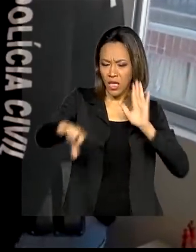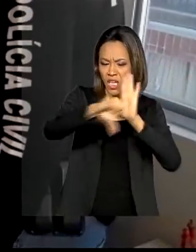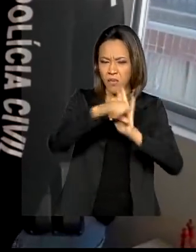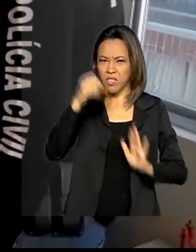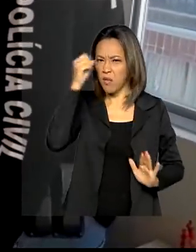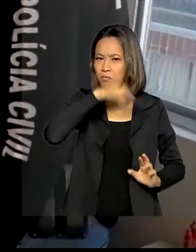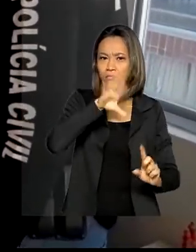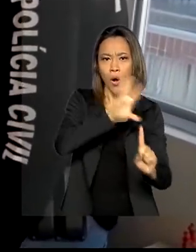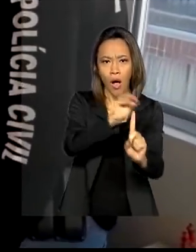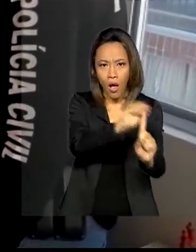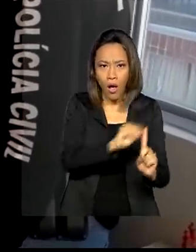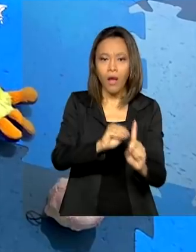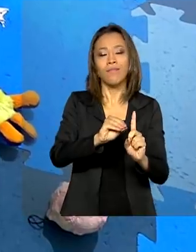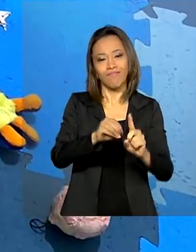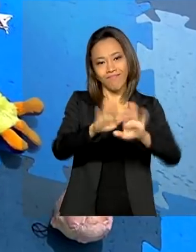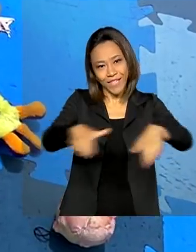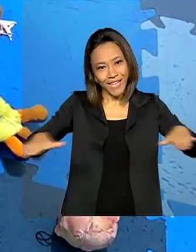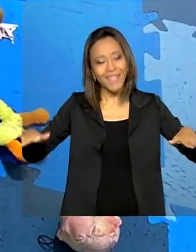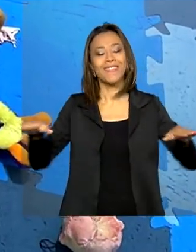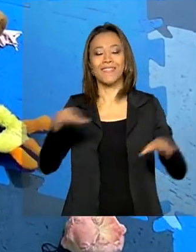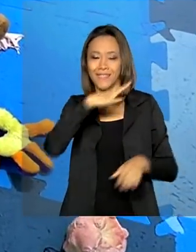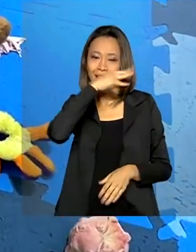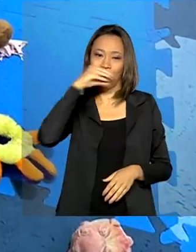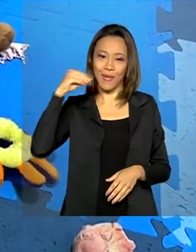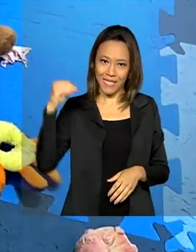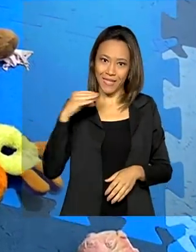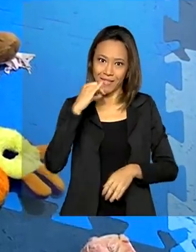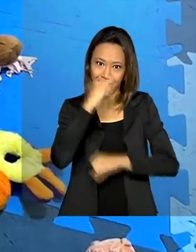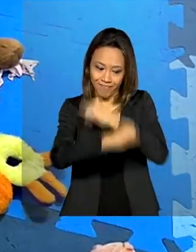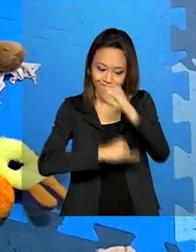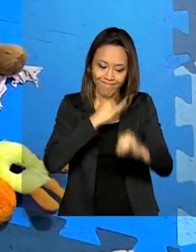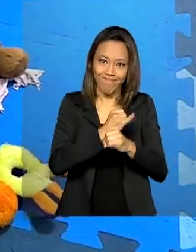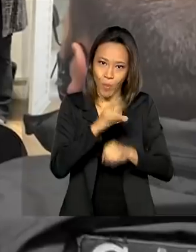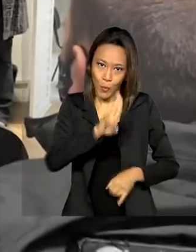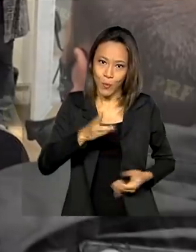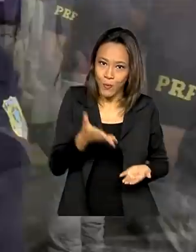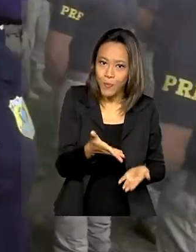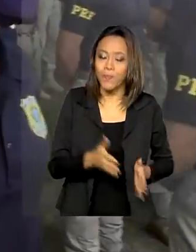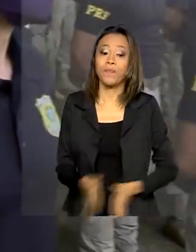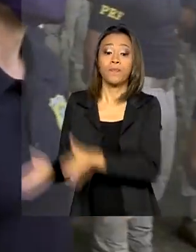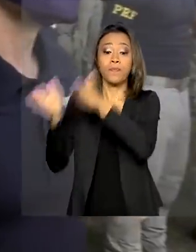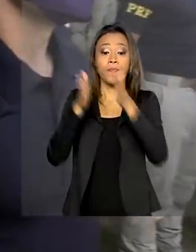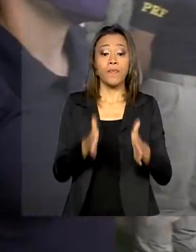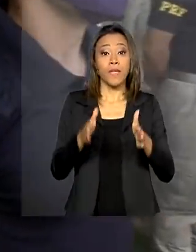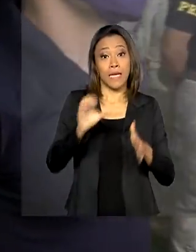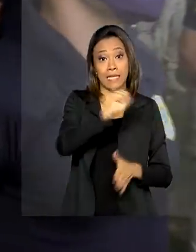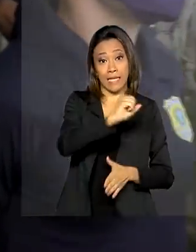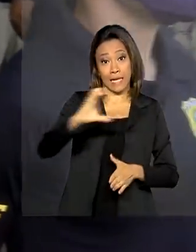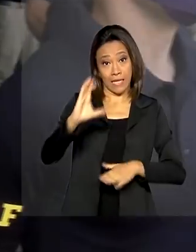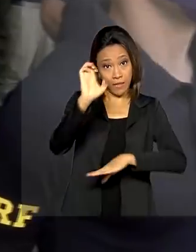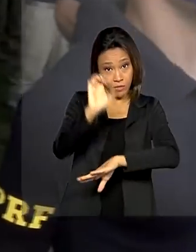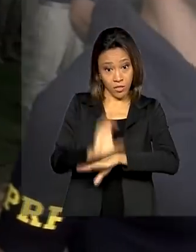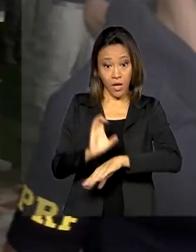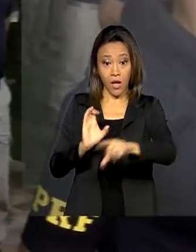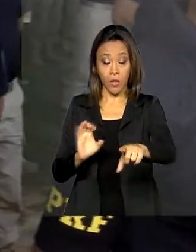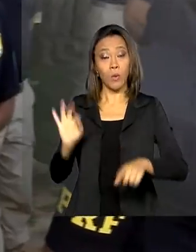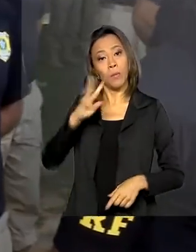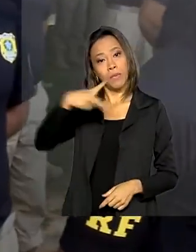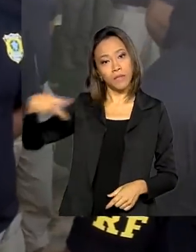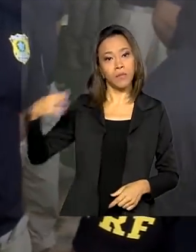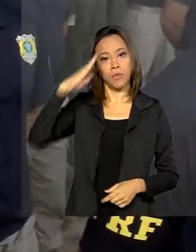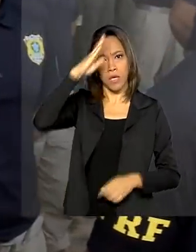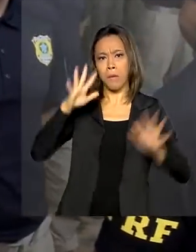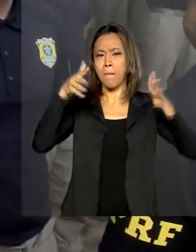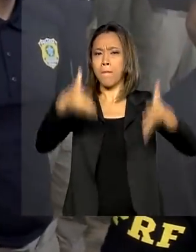abuso e exploração sexual de crianças e adolescentes na internet. Em Santa Catarina, presidente Jair Bolsonaro participa da